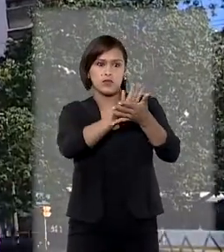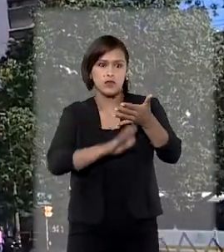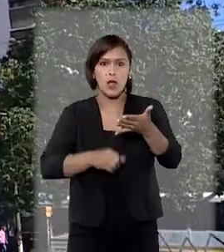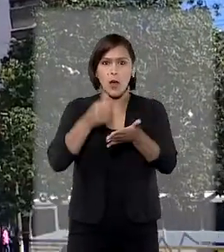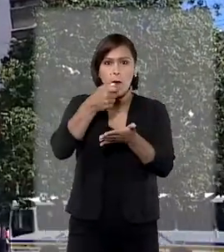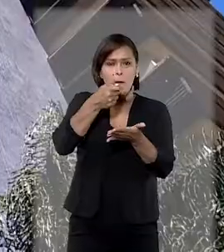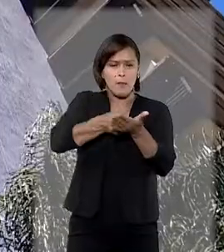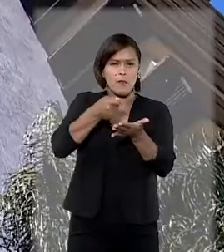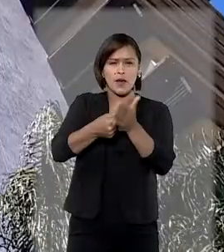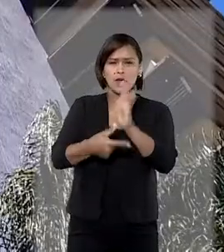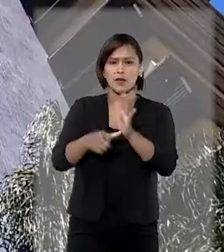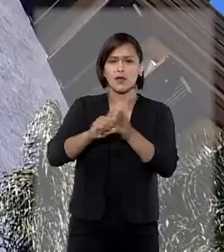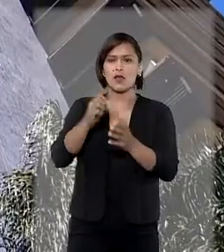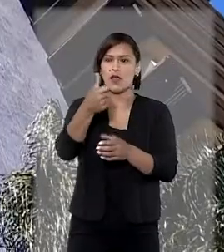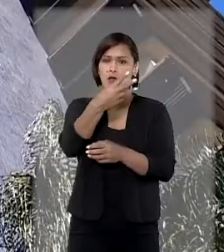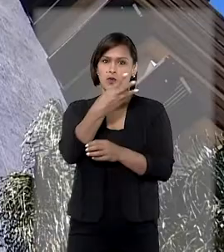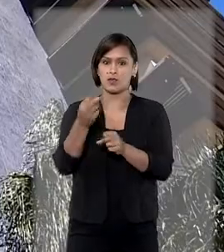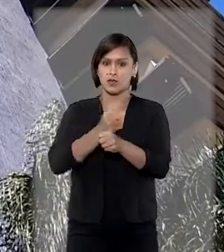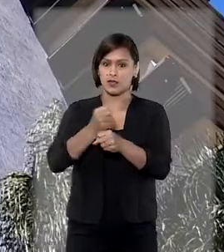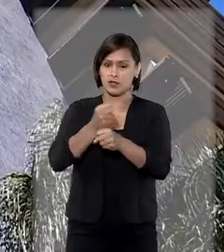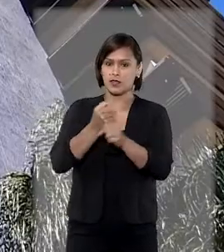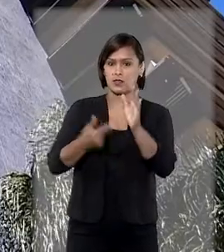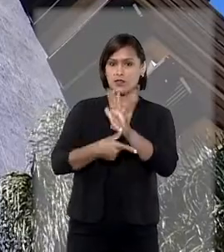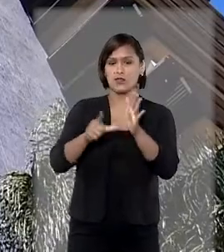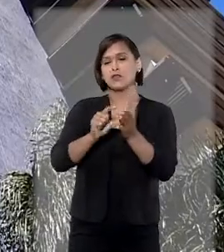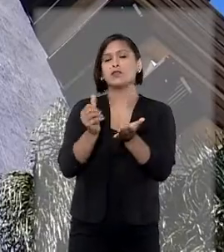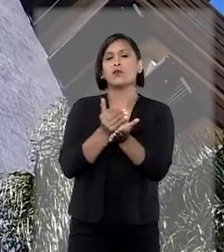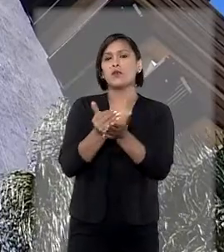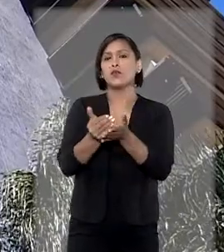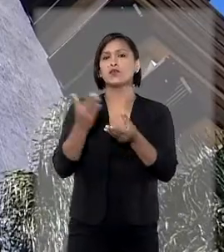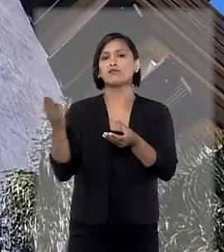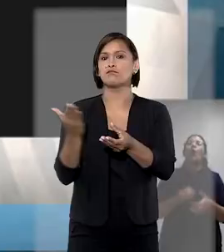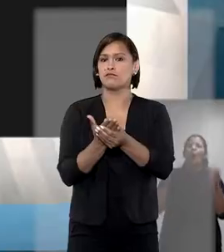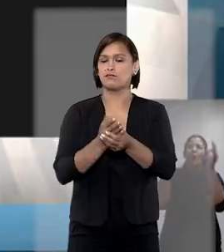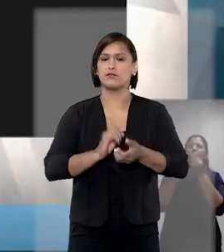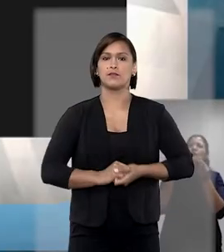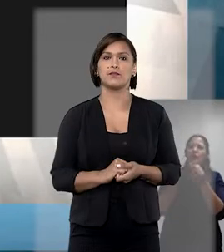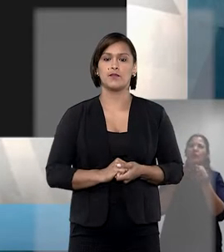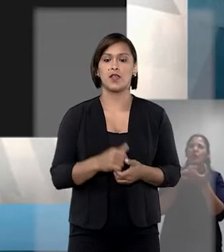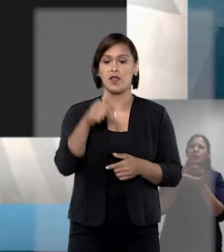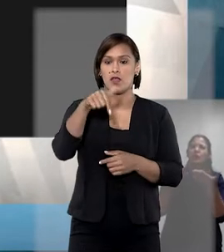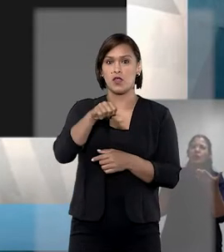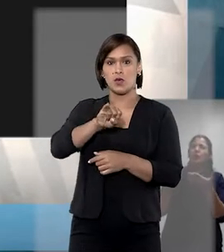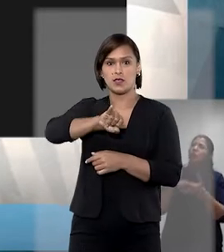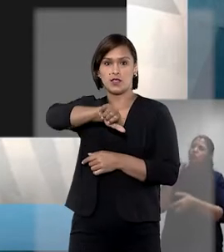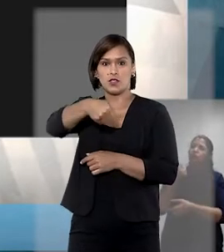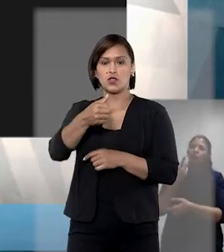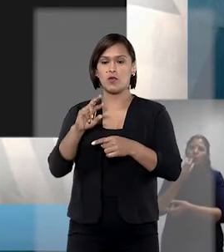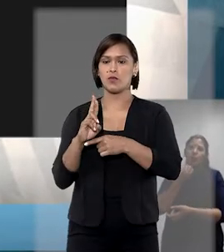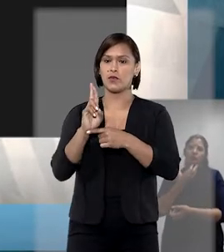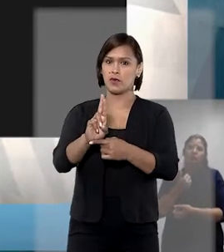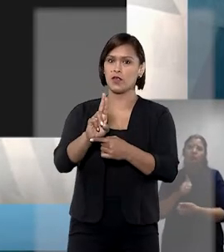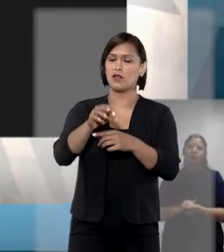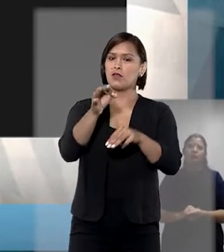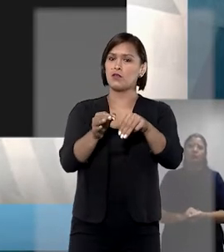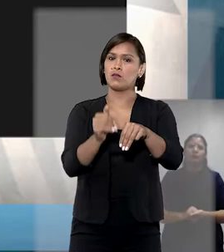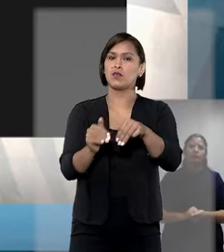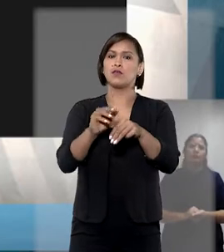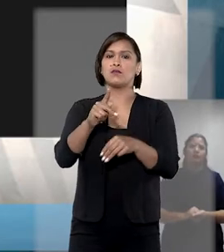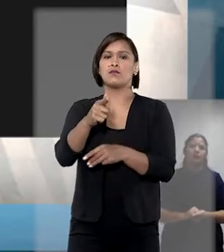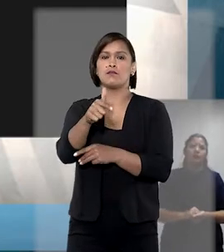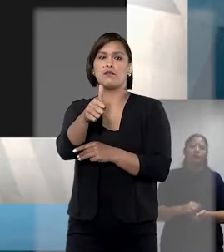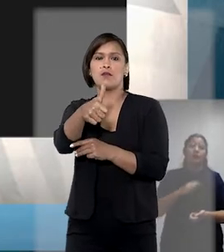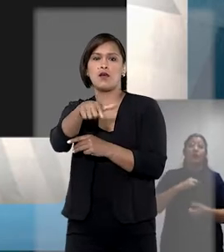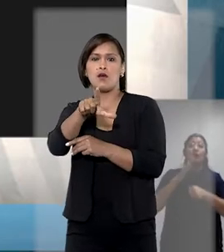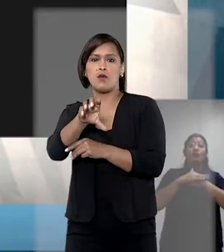anteriormente aos três anos que antecederam o início do processo. No STJ, o relator do recurso, o ministro Paulo